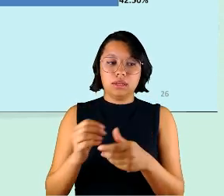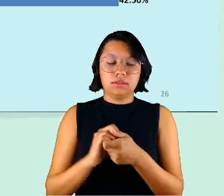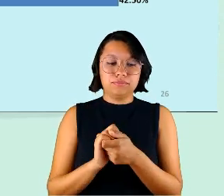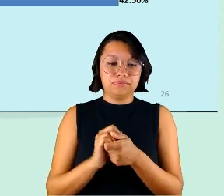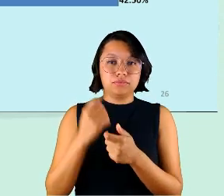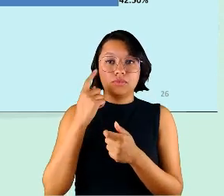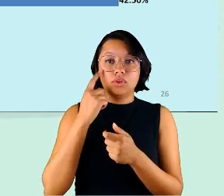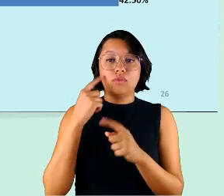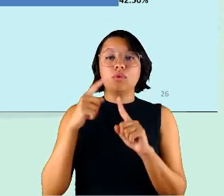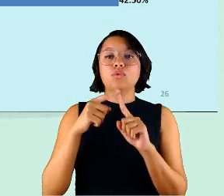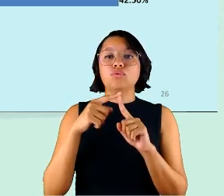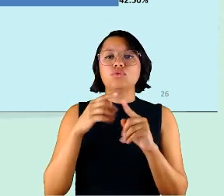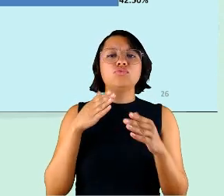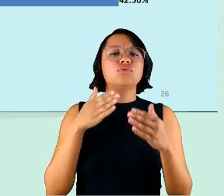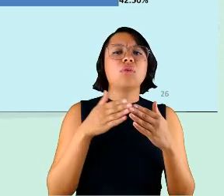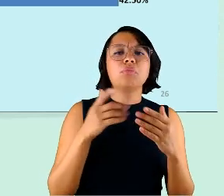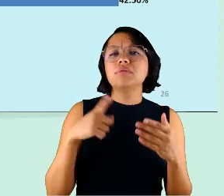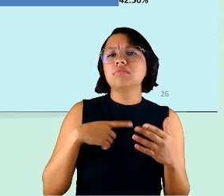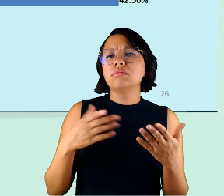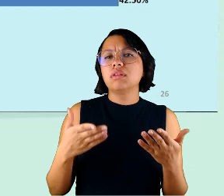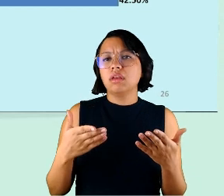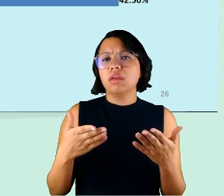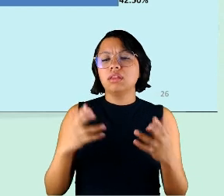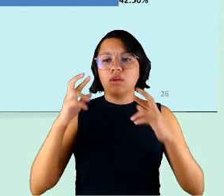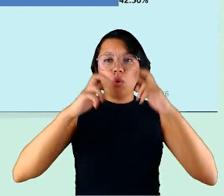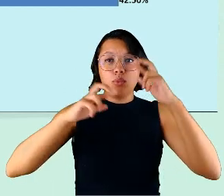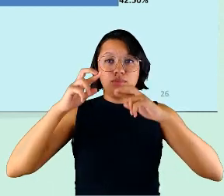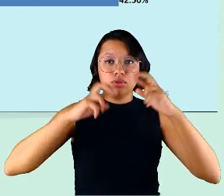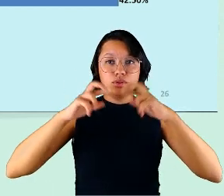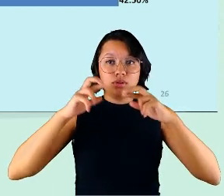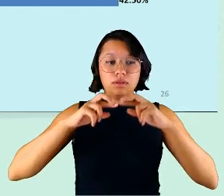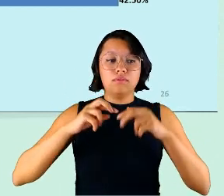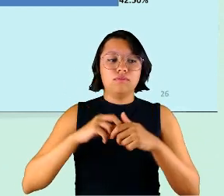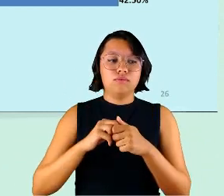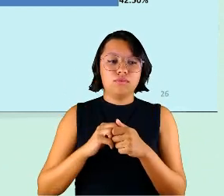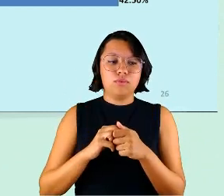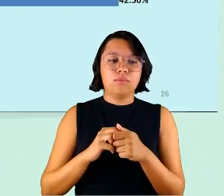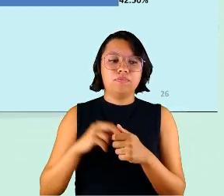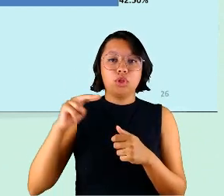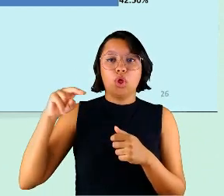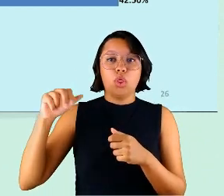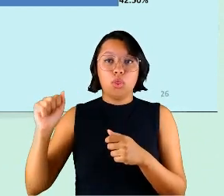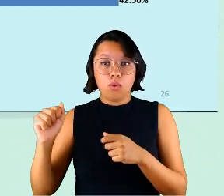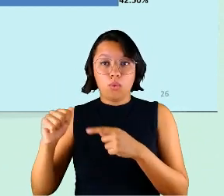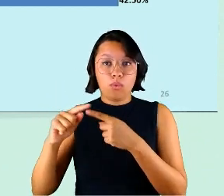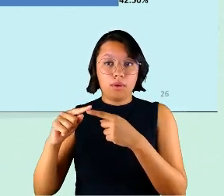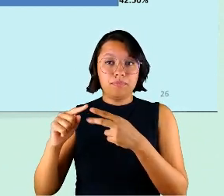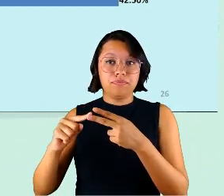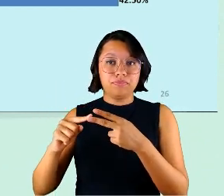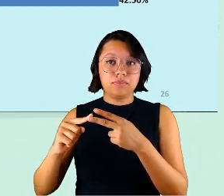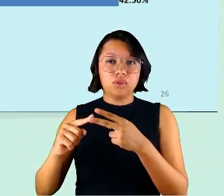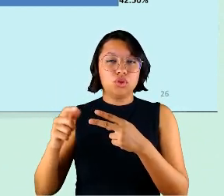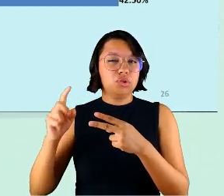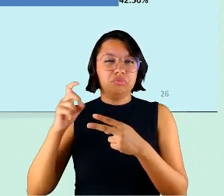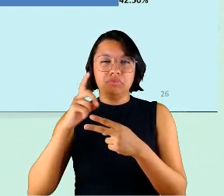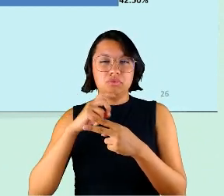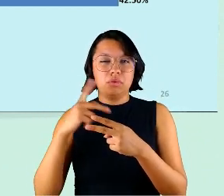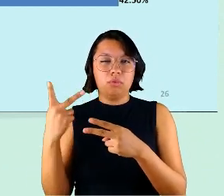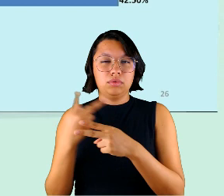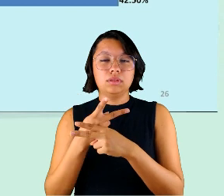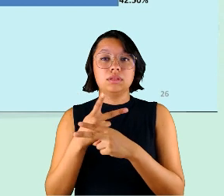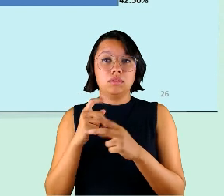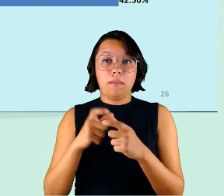ver o tipo de interrupção que ele tem então a gente observou que nunca e raramente foi algo que predominante